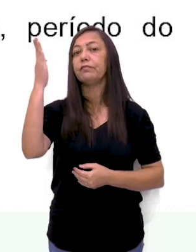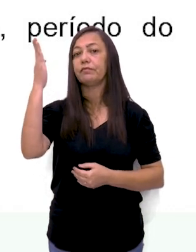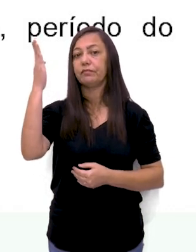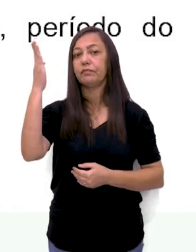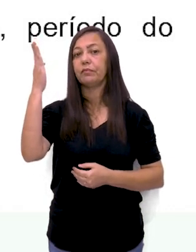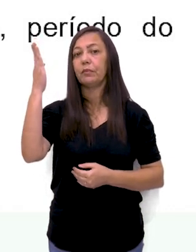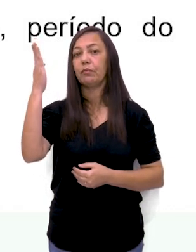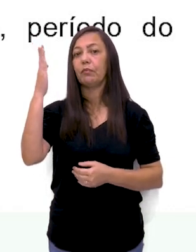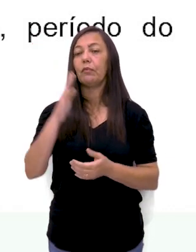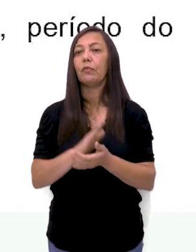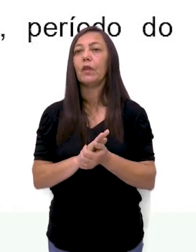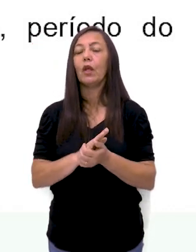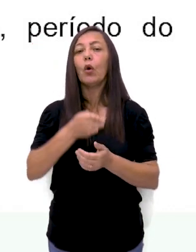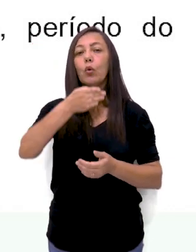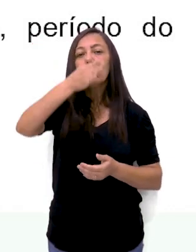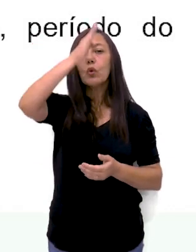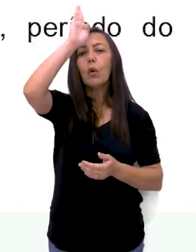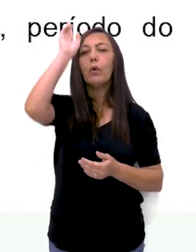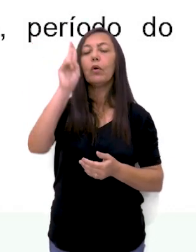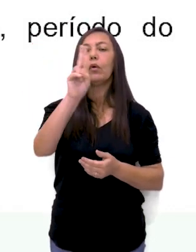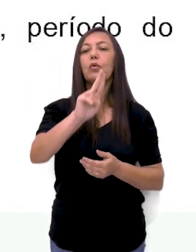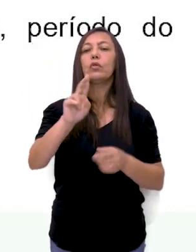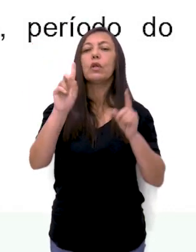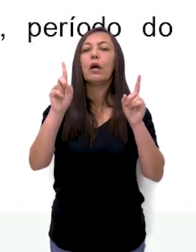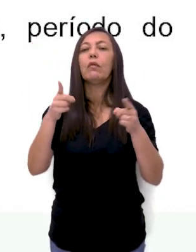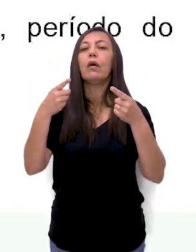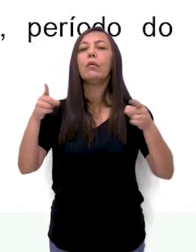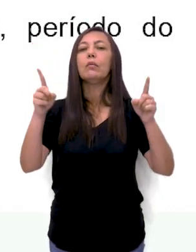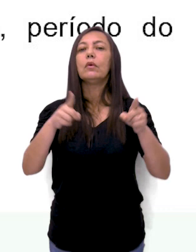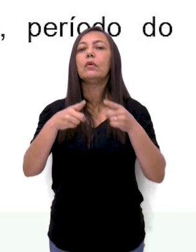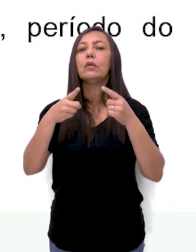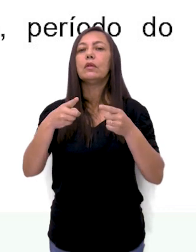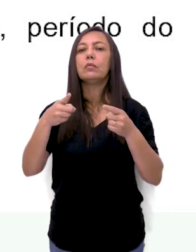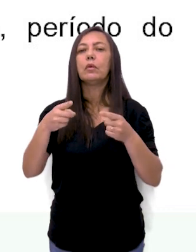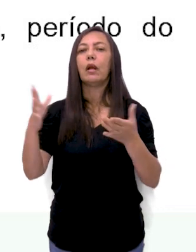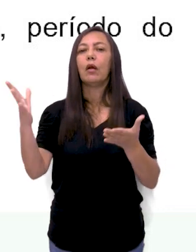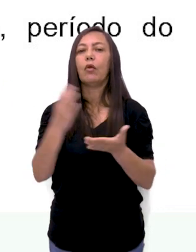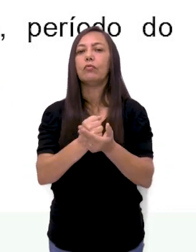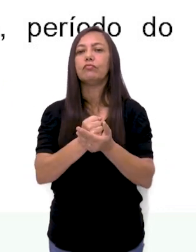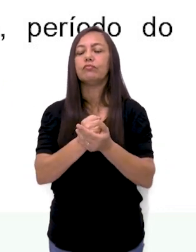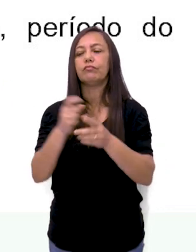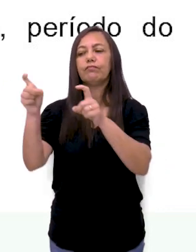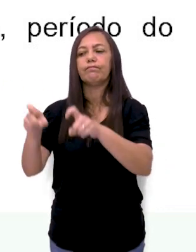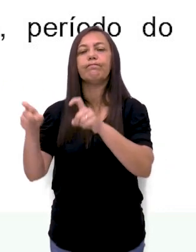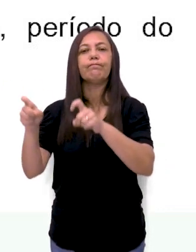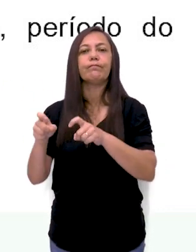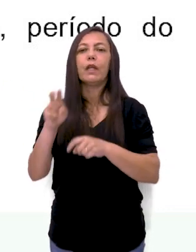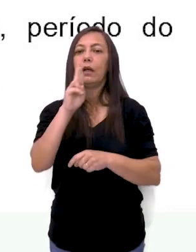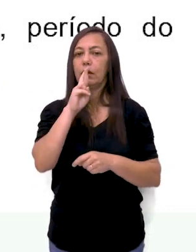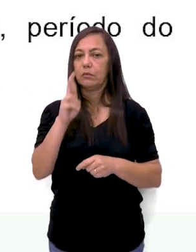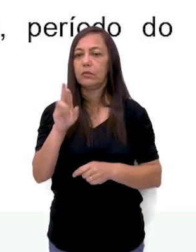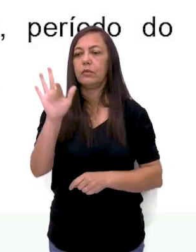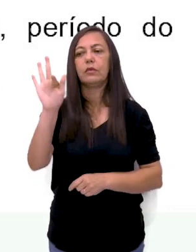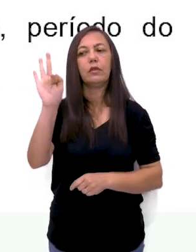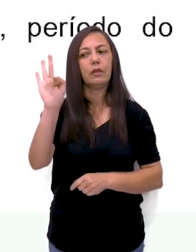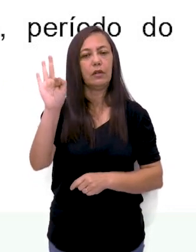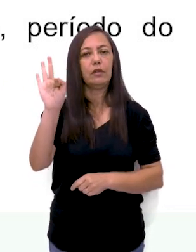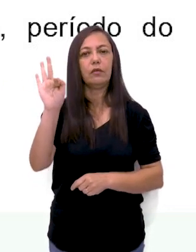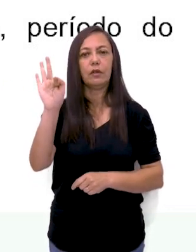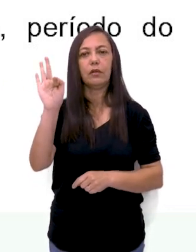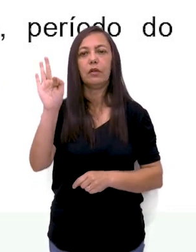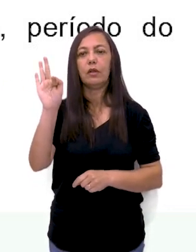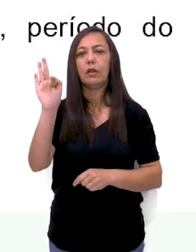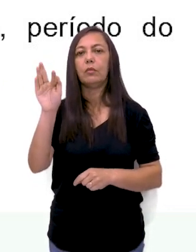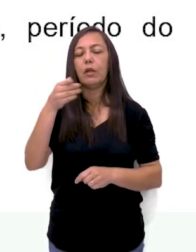perfeição. Os romanos utilizavam a música na guerra para a conquista de grandes fazendas. Falso, porque eles não eram para isso, era para